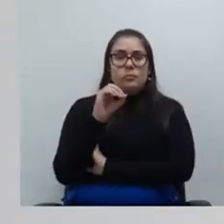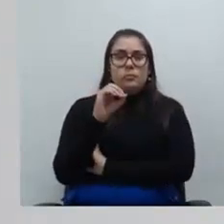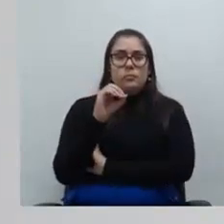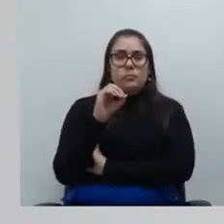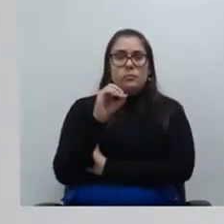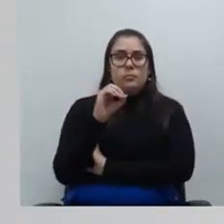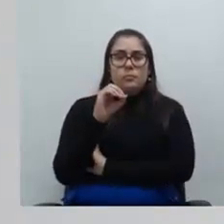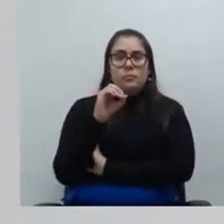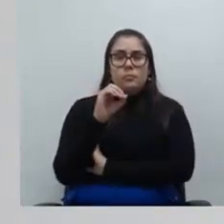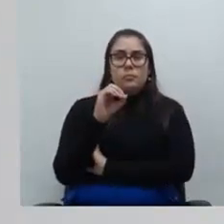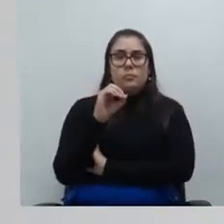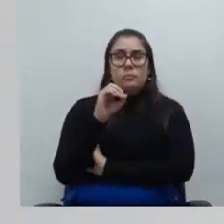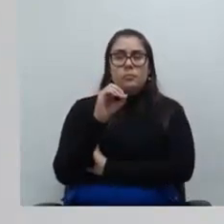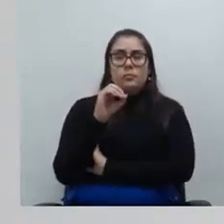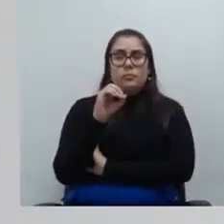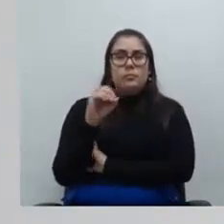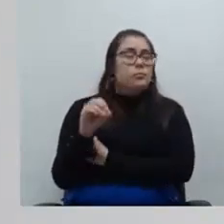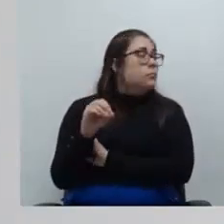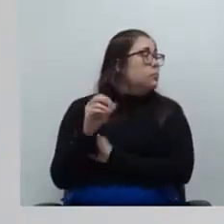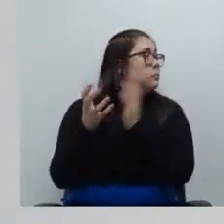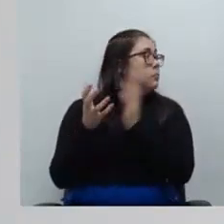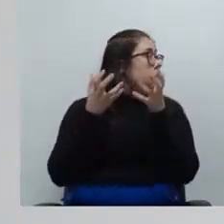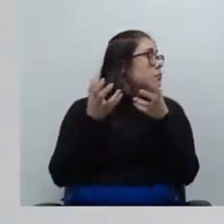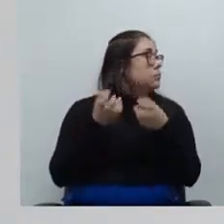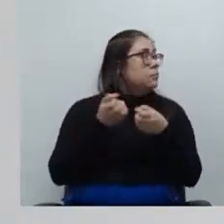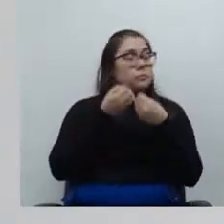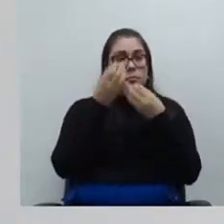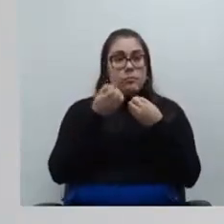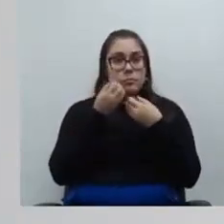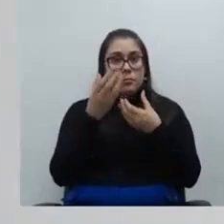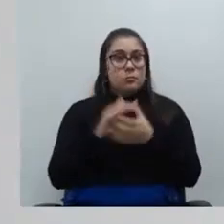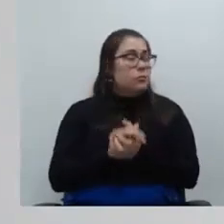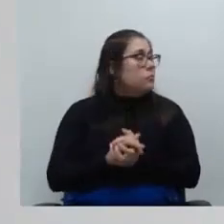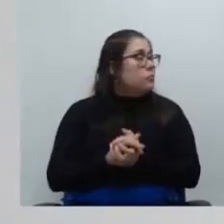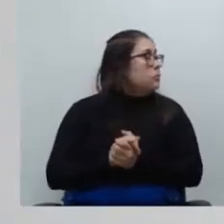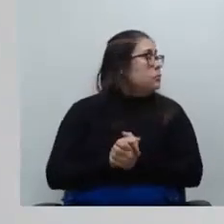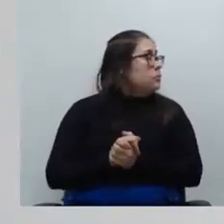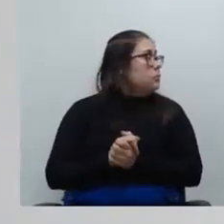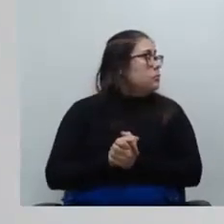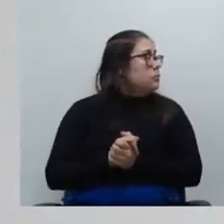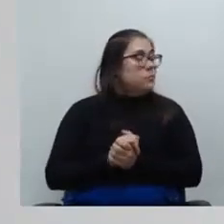presente em uma outra atividade externa se deseja fazer uso da palavra por